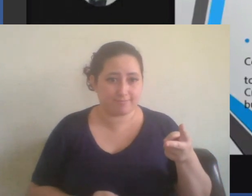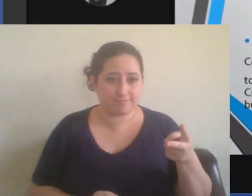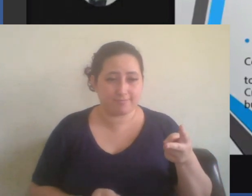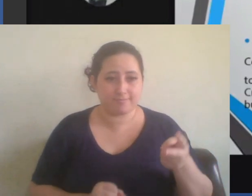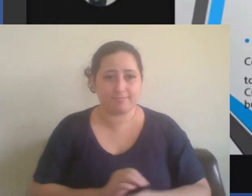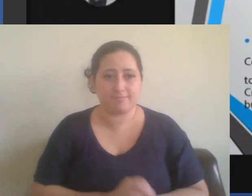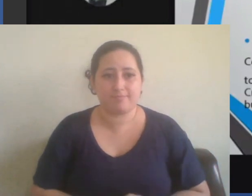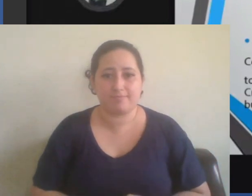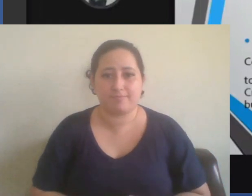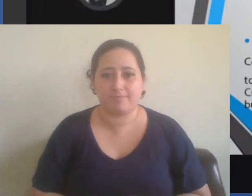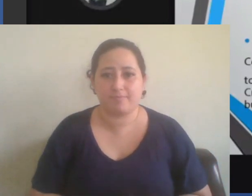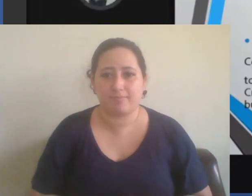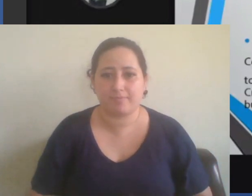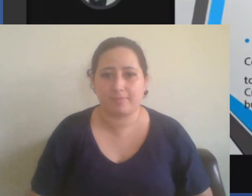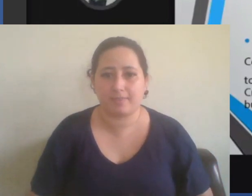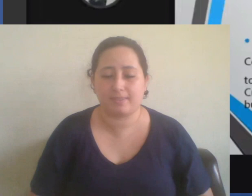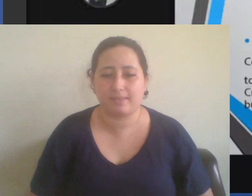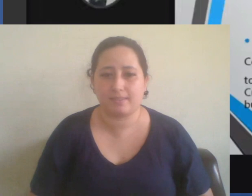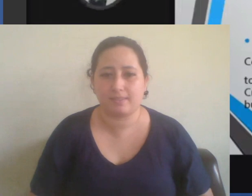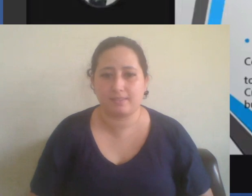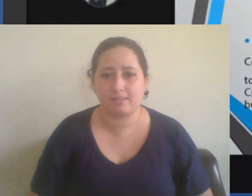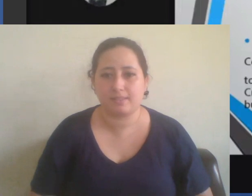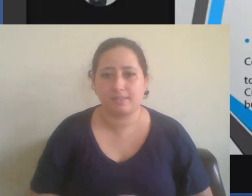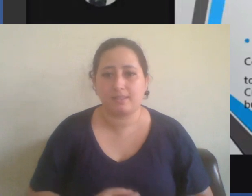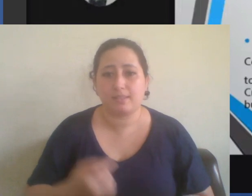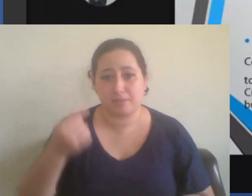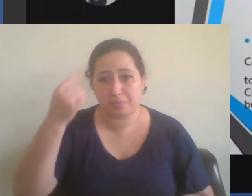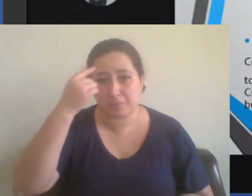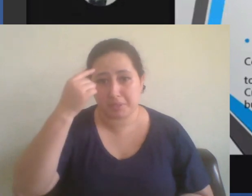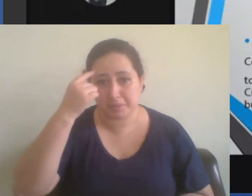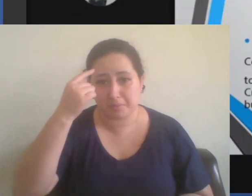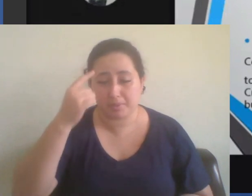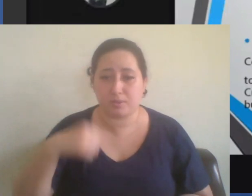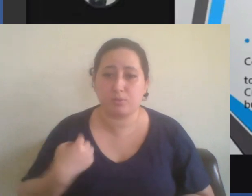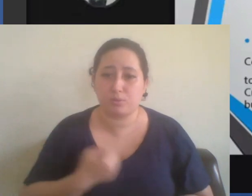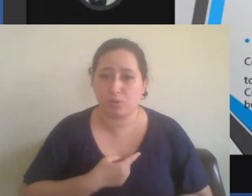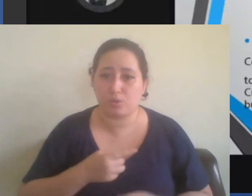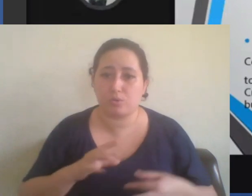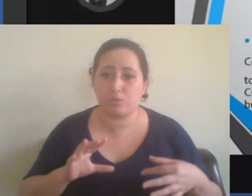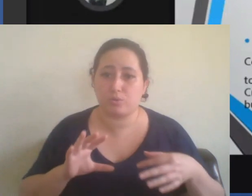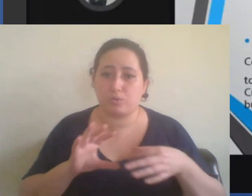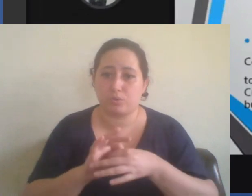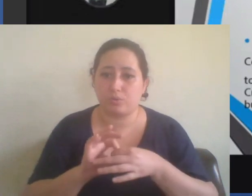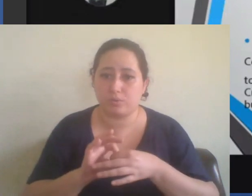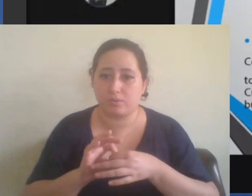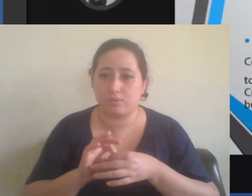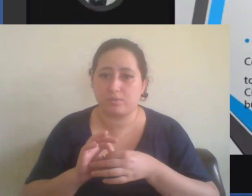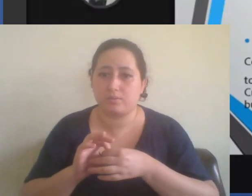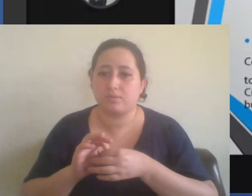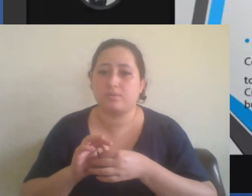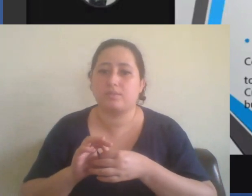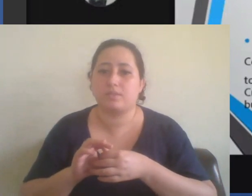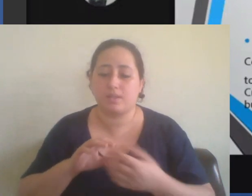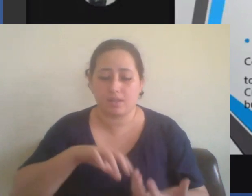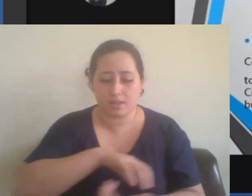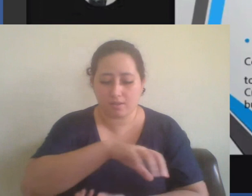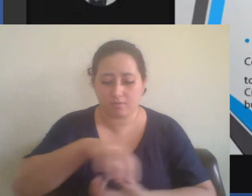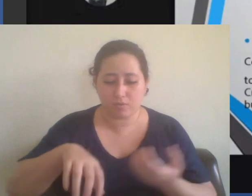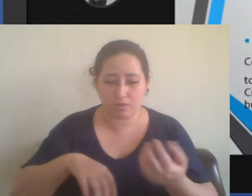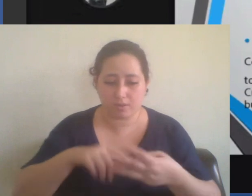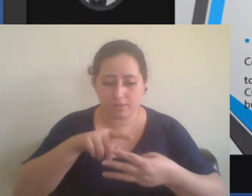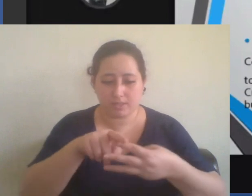pensamento, então, de unirmos essas três importantes revoluções